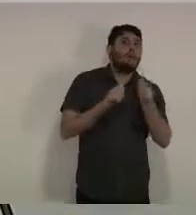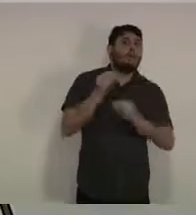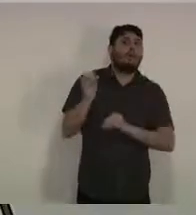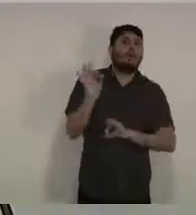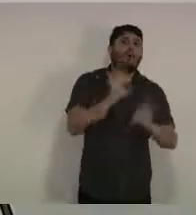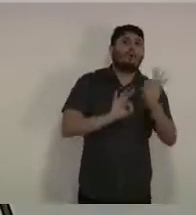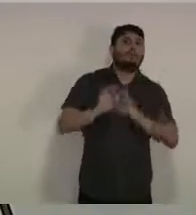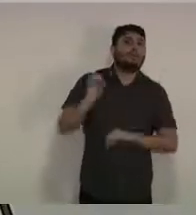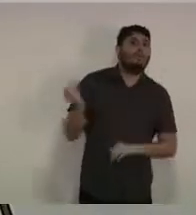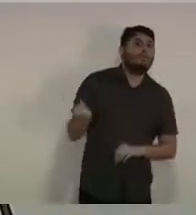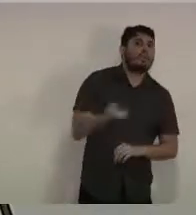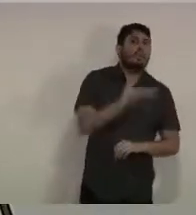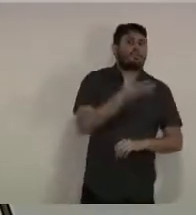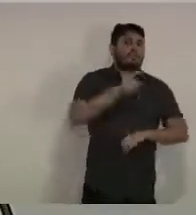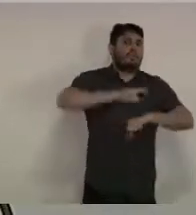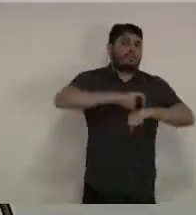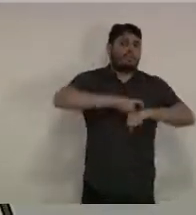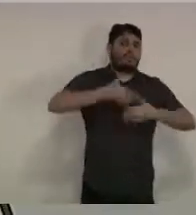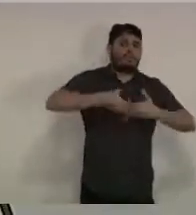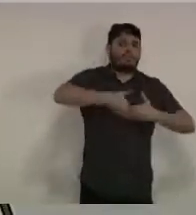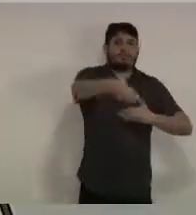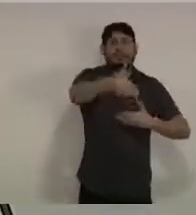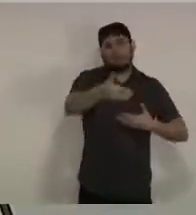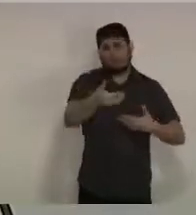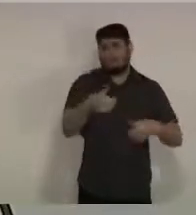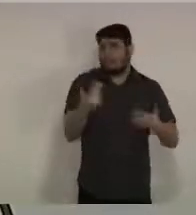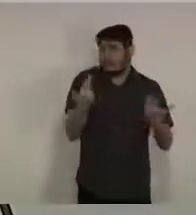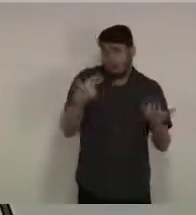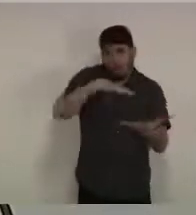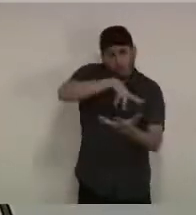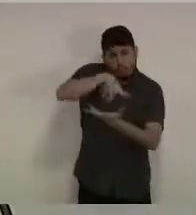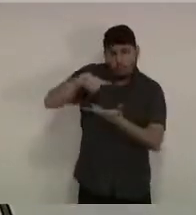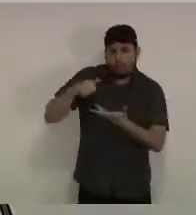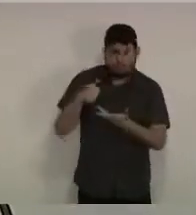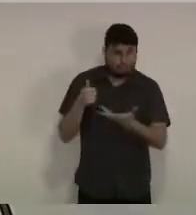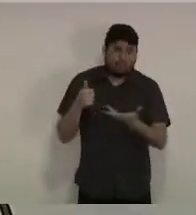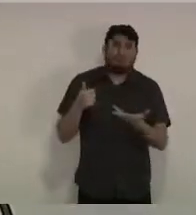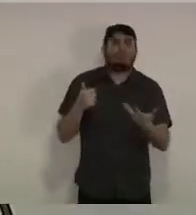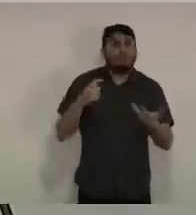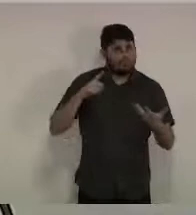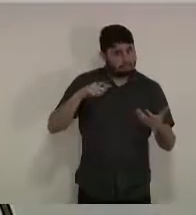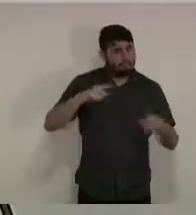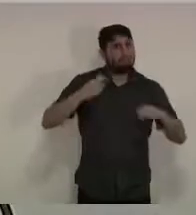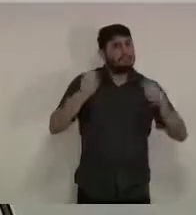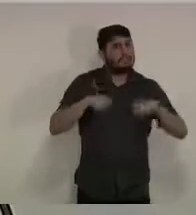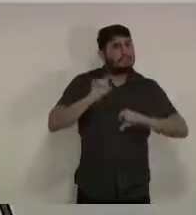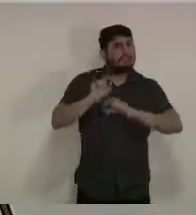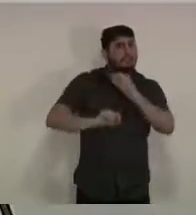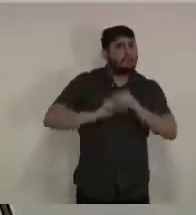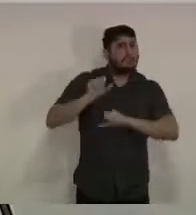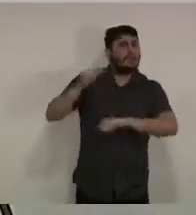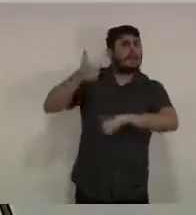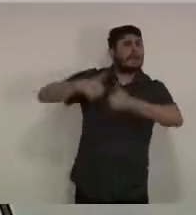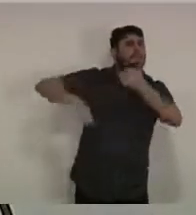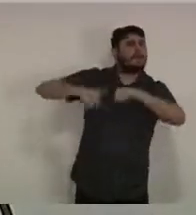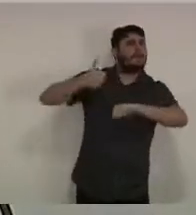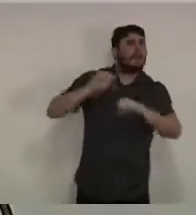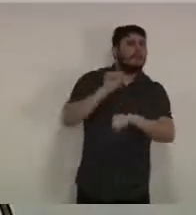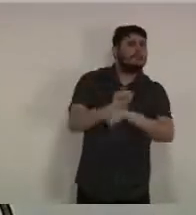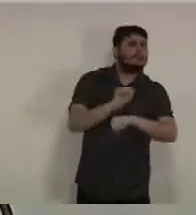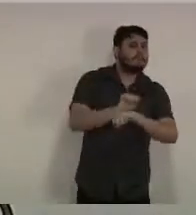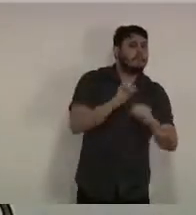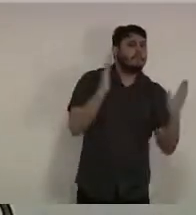existe no mundo como um todo e a gente está trabalhando para ver essas medidas e que ela seja adotada o mais rápido